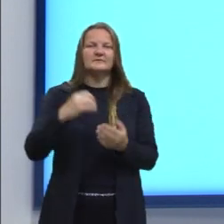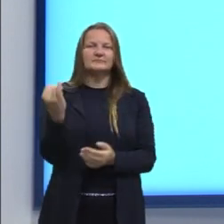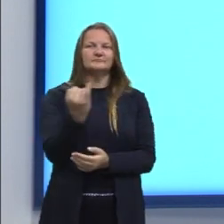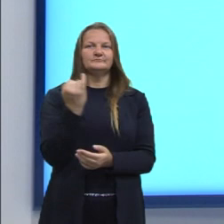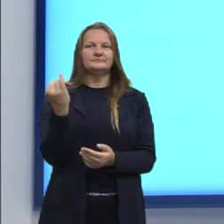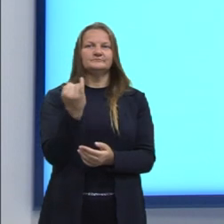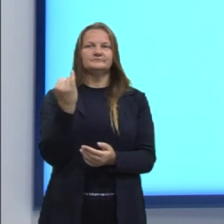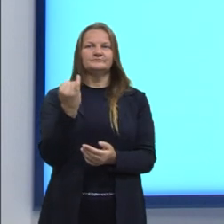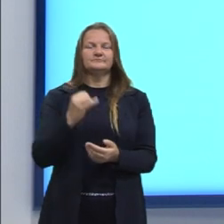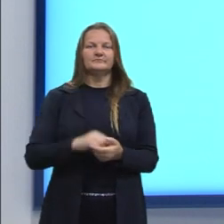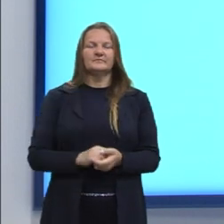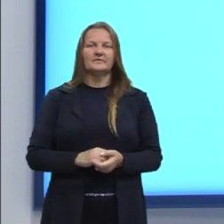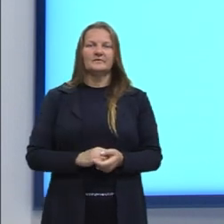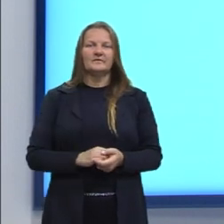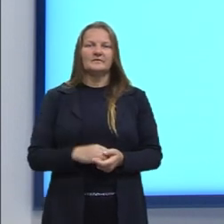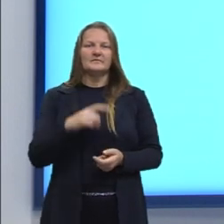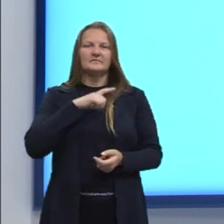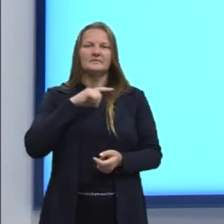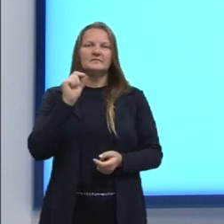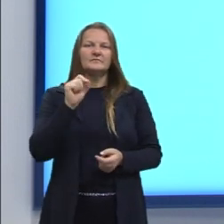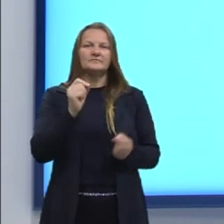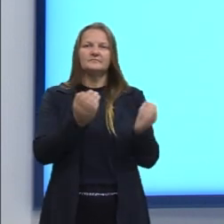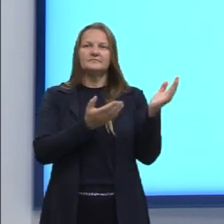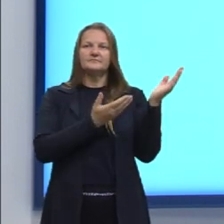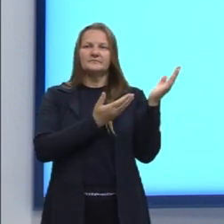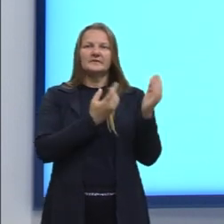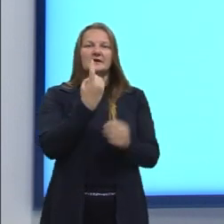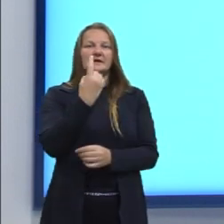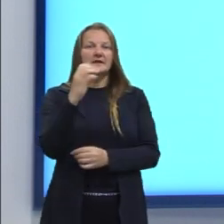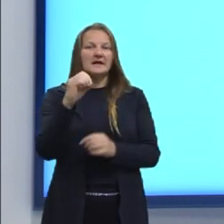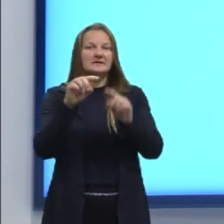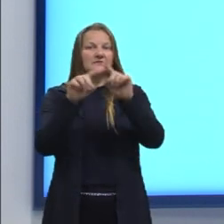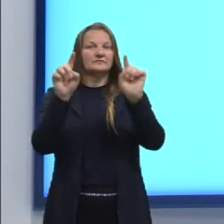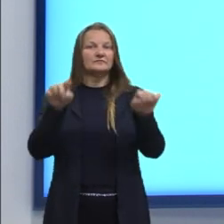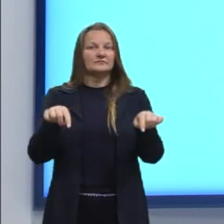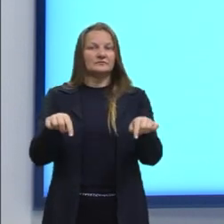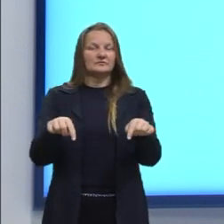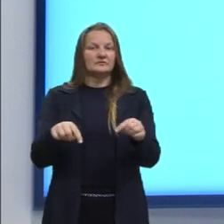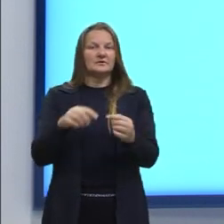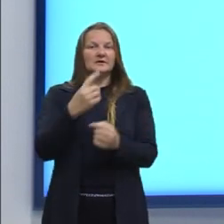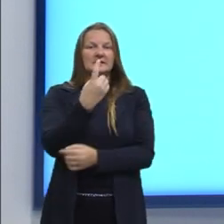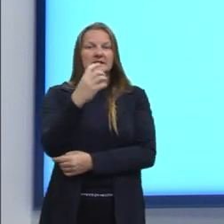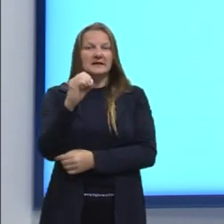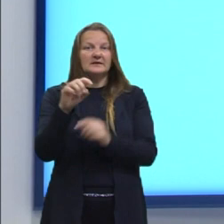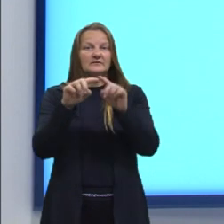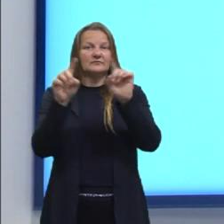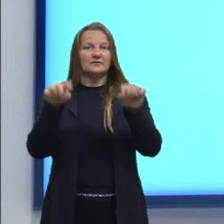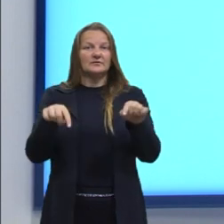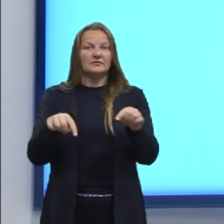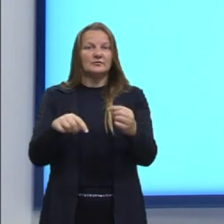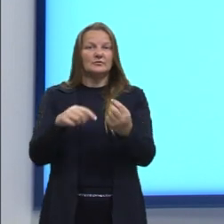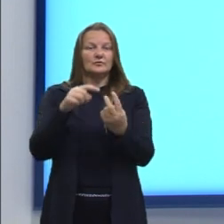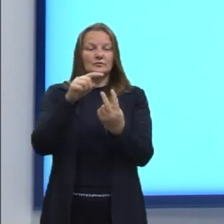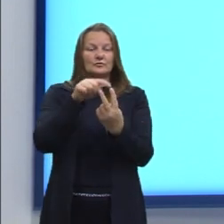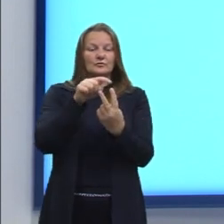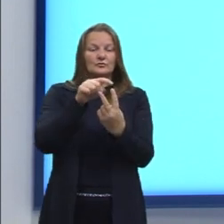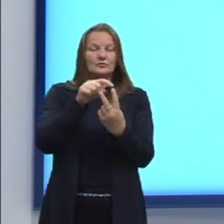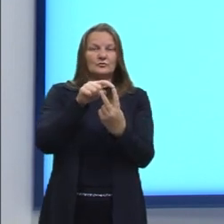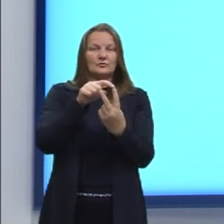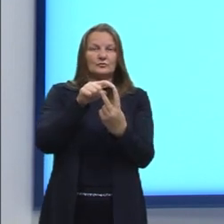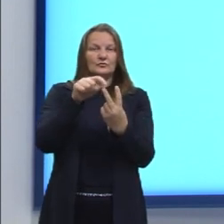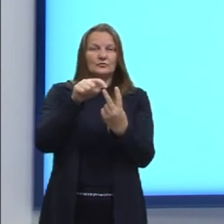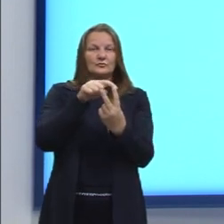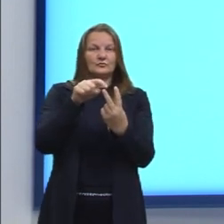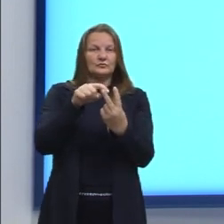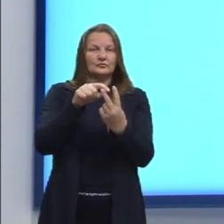Aí nós temos então 10 funcionários. Desses 10 funcionários, um deles, né? São um